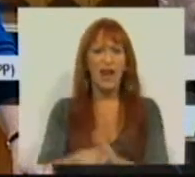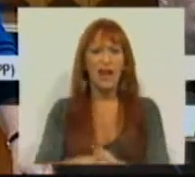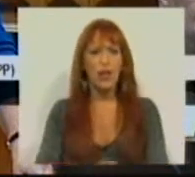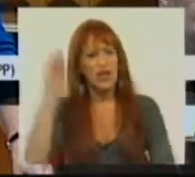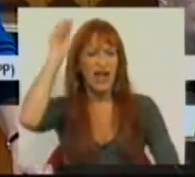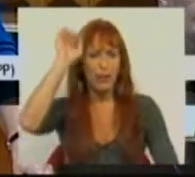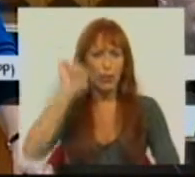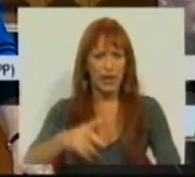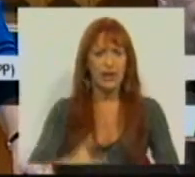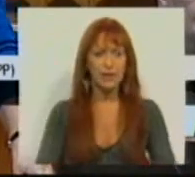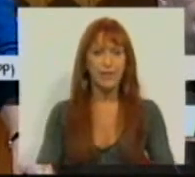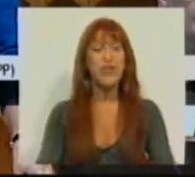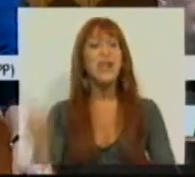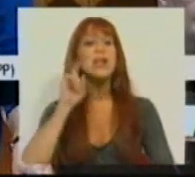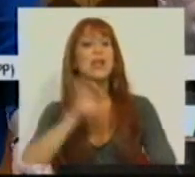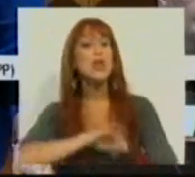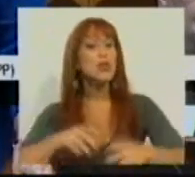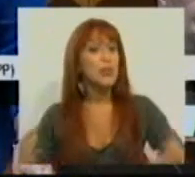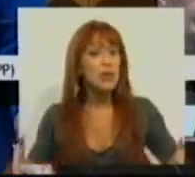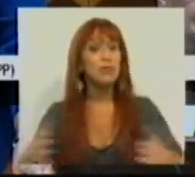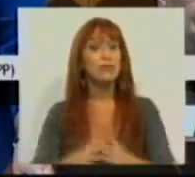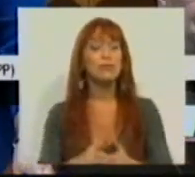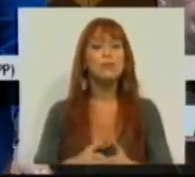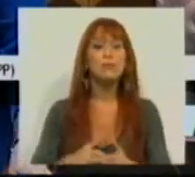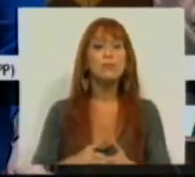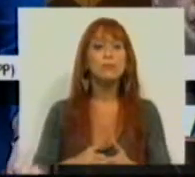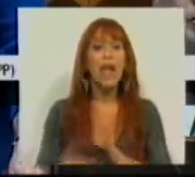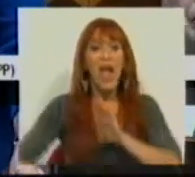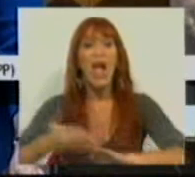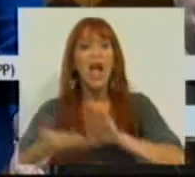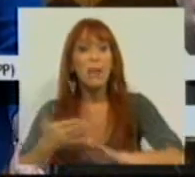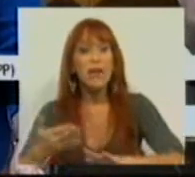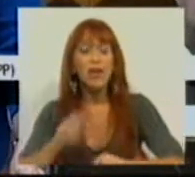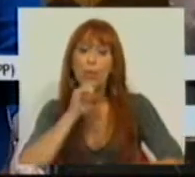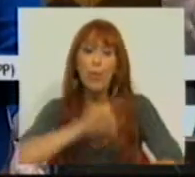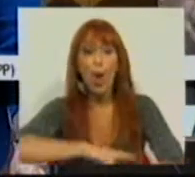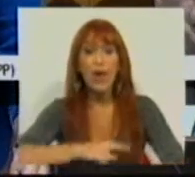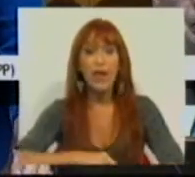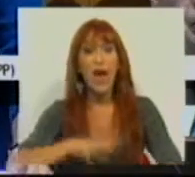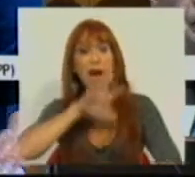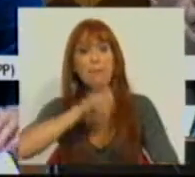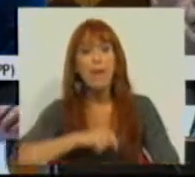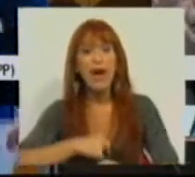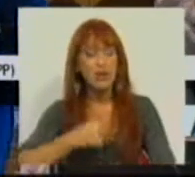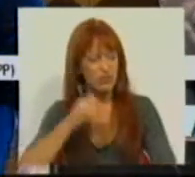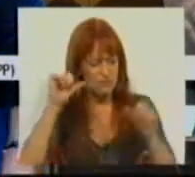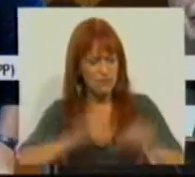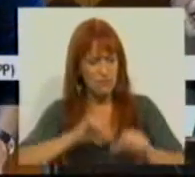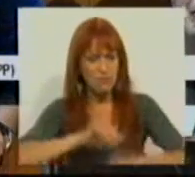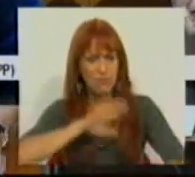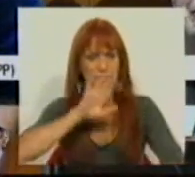da República. Senhoras e Senhores Deputados, a pressa pode ser a mãe do imperfeito.